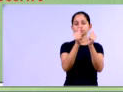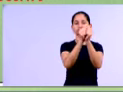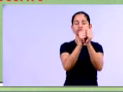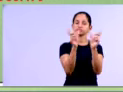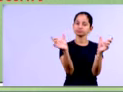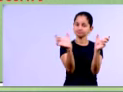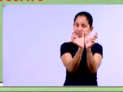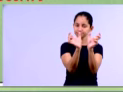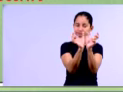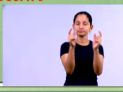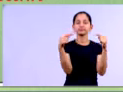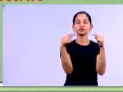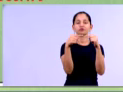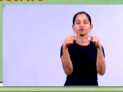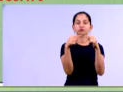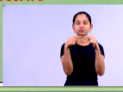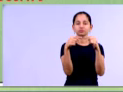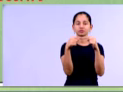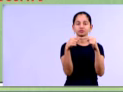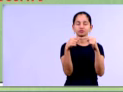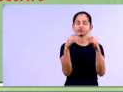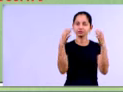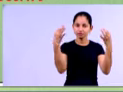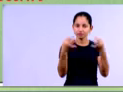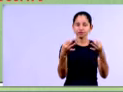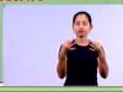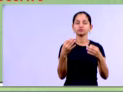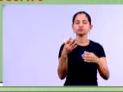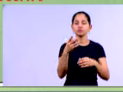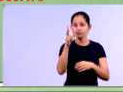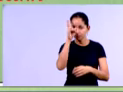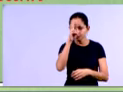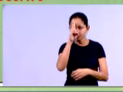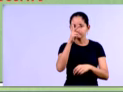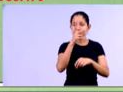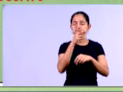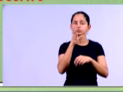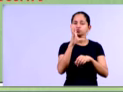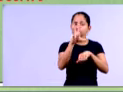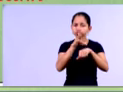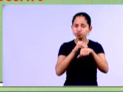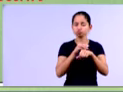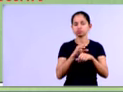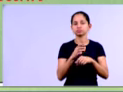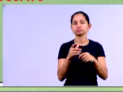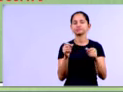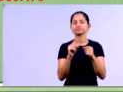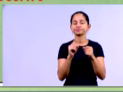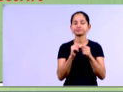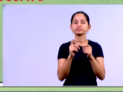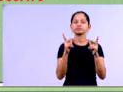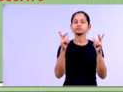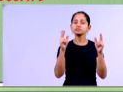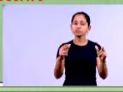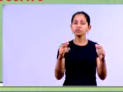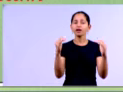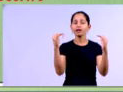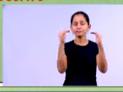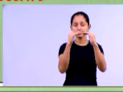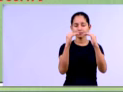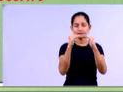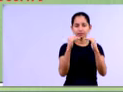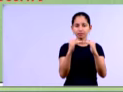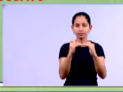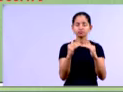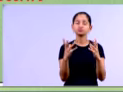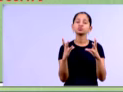X4, por exemplo, é o resultado da divisão do ativo circulante pelo passivo circulante, que é a mesma coisa que liquidez corrente, né, trazendo aí